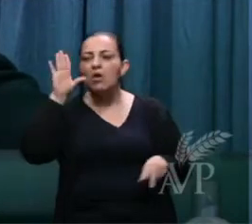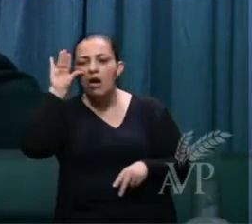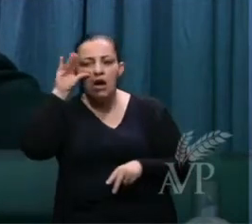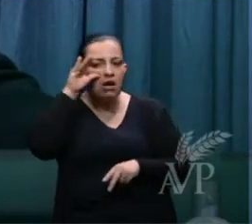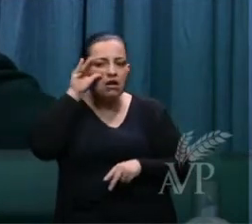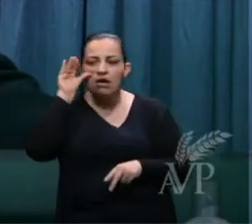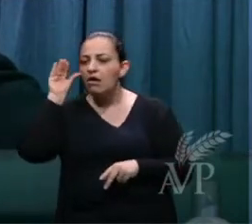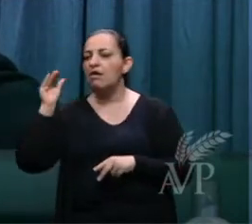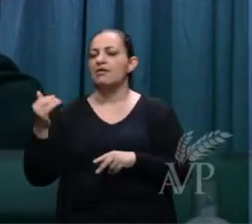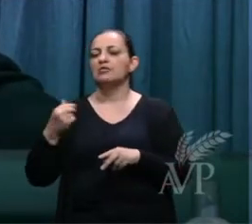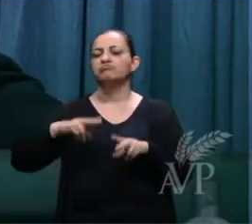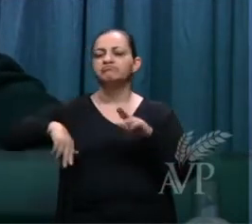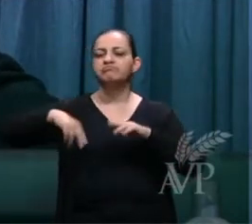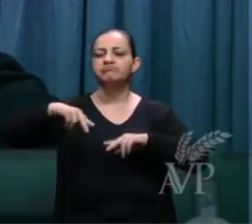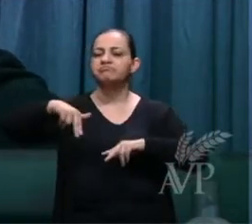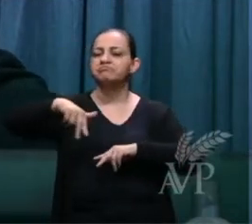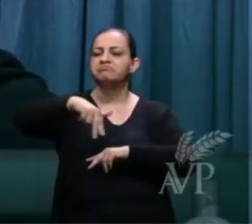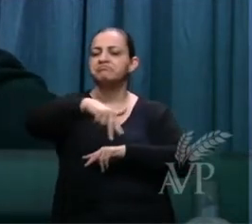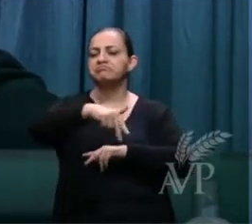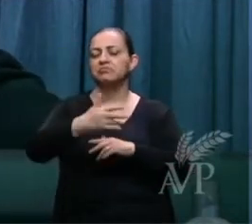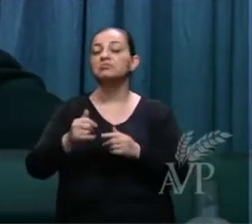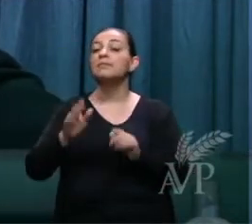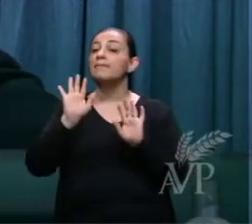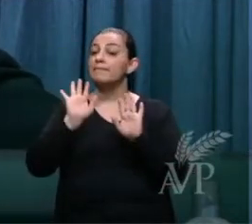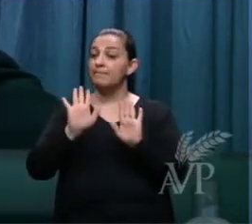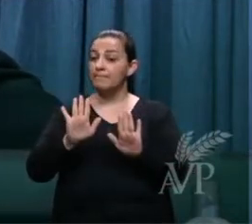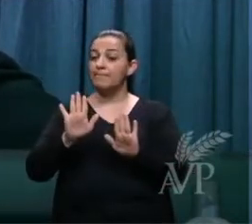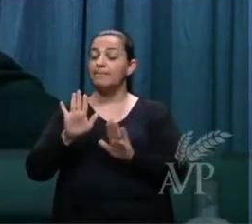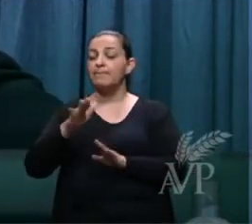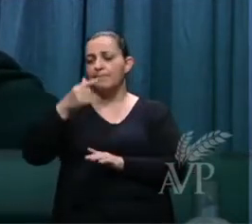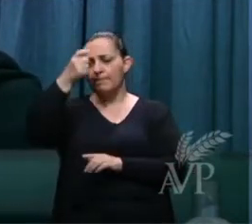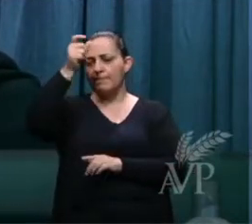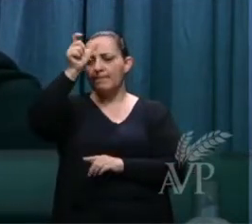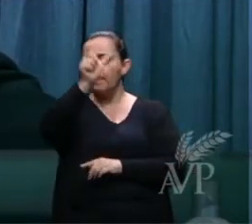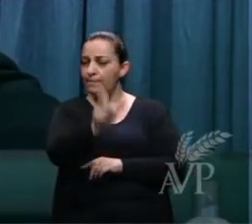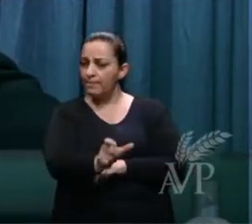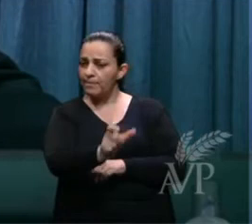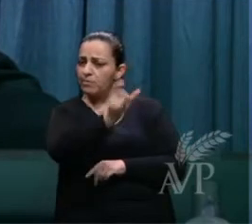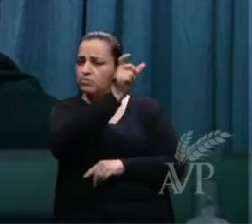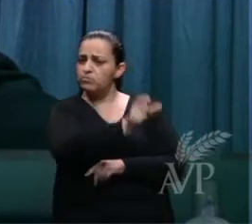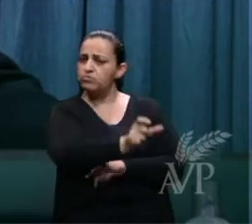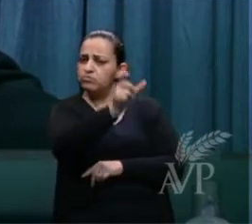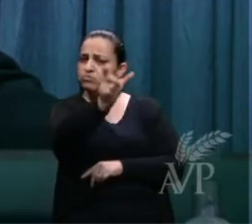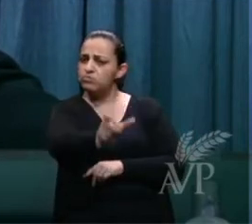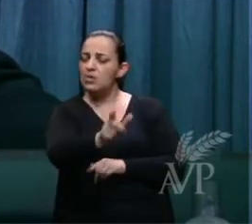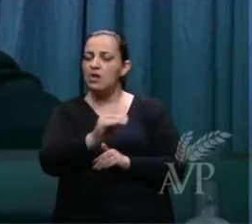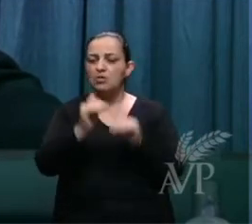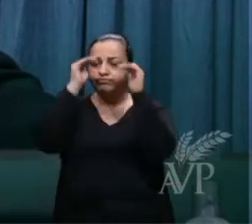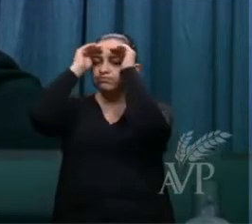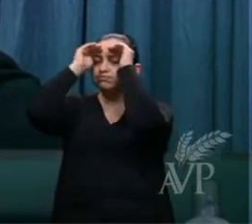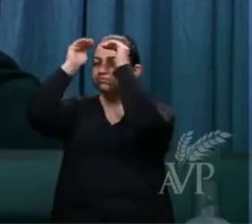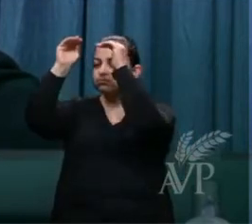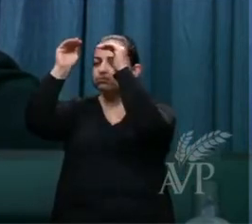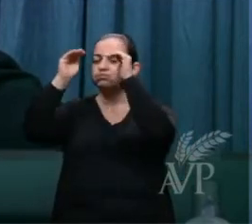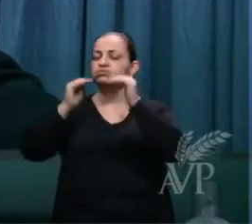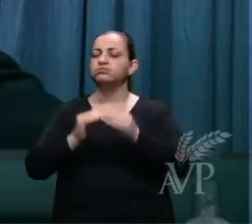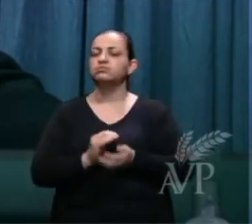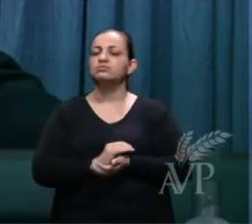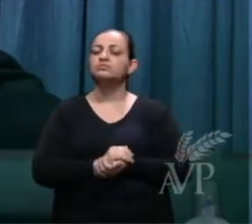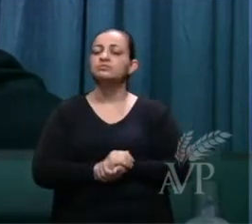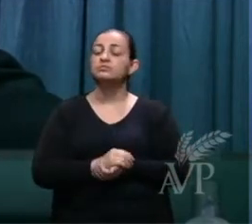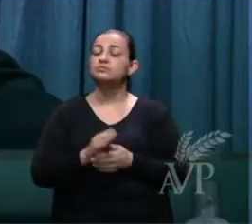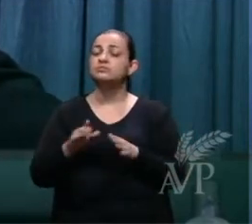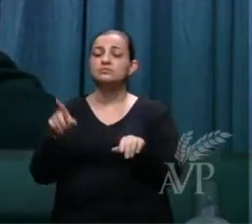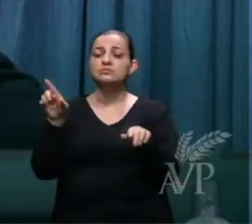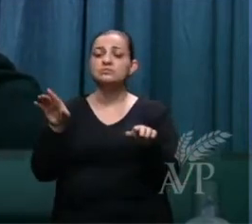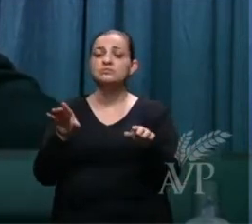andando. Mas aquela irmã, aquela irmã, guardou reverência. E na